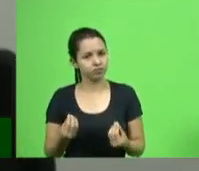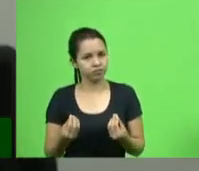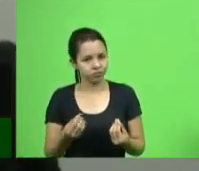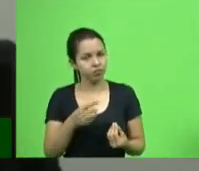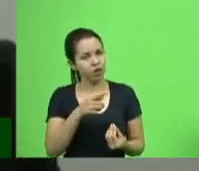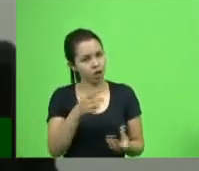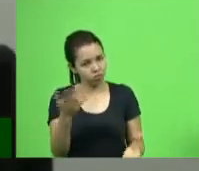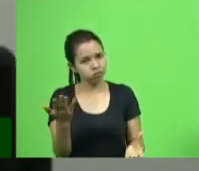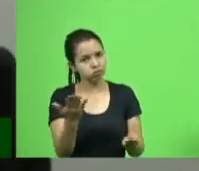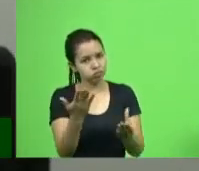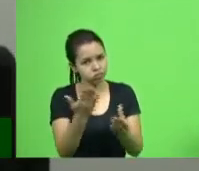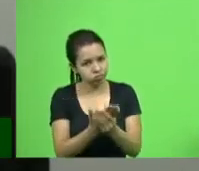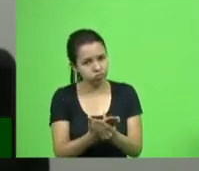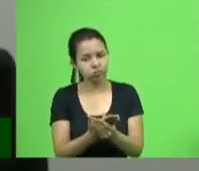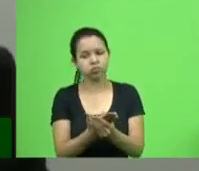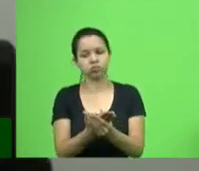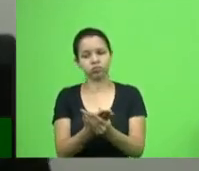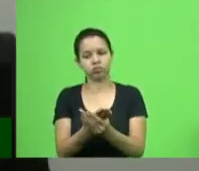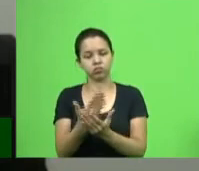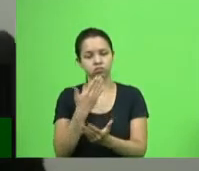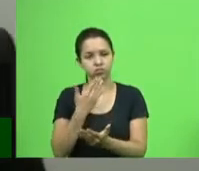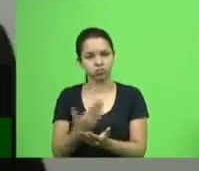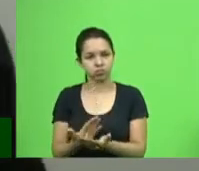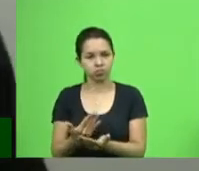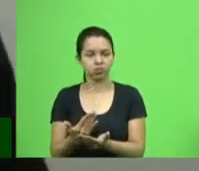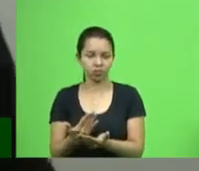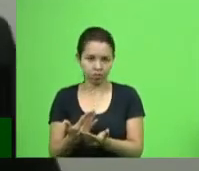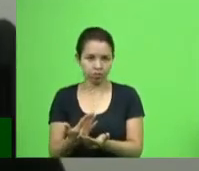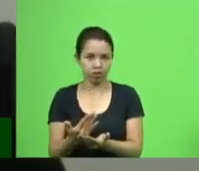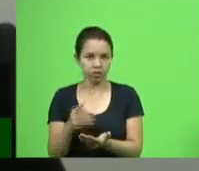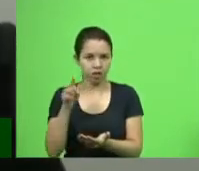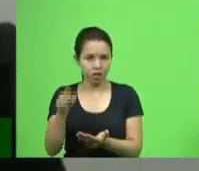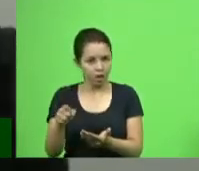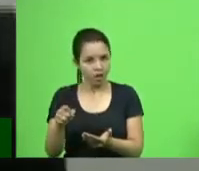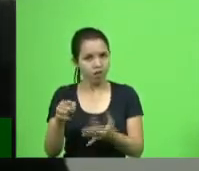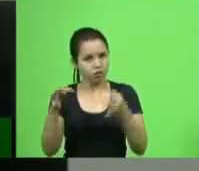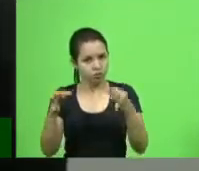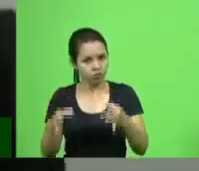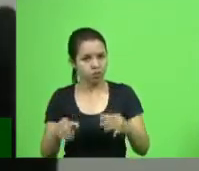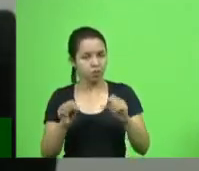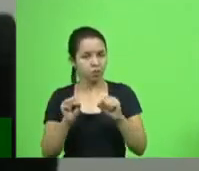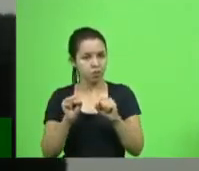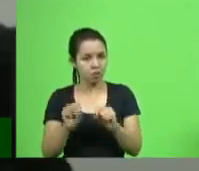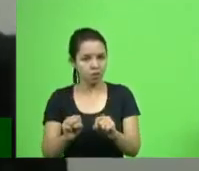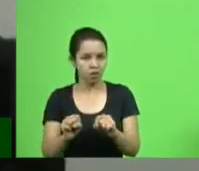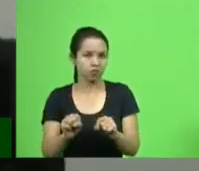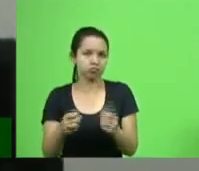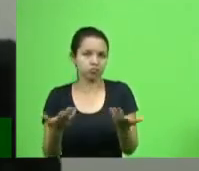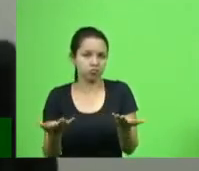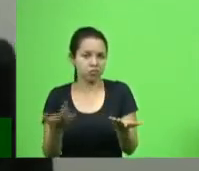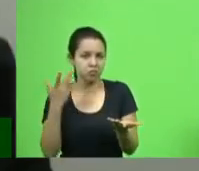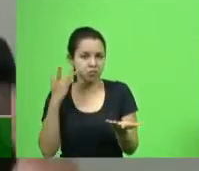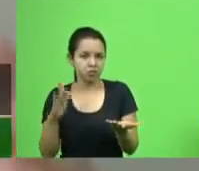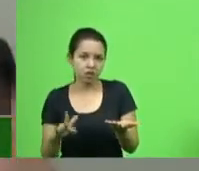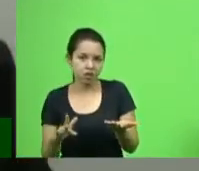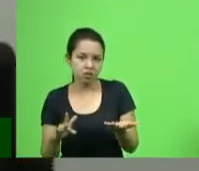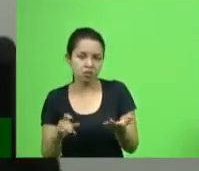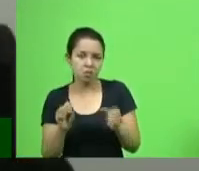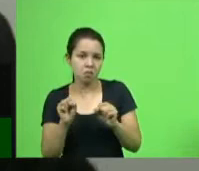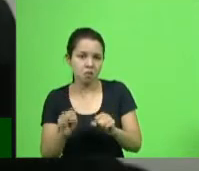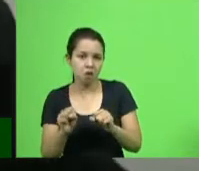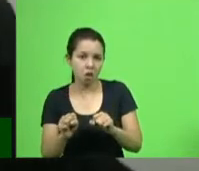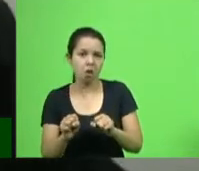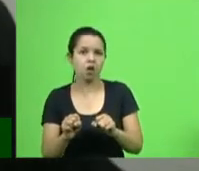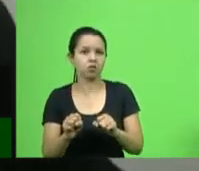atípico para que a justiça possa, assim, que ele, sei lá, que ele faça a coisa acontecer e que a gente